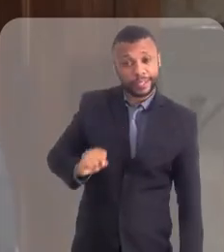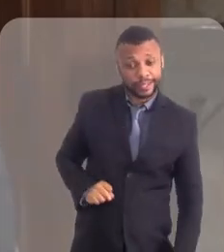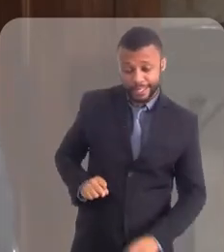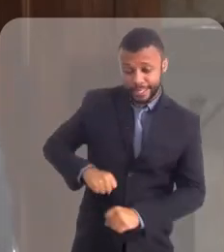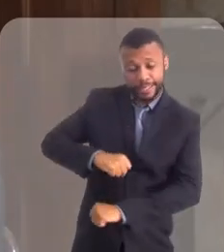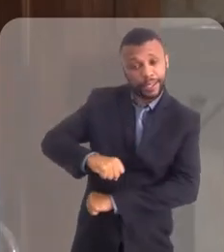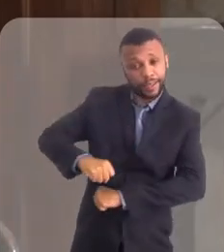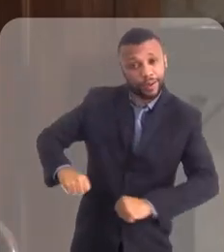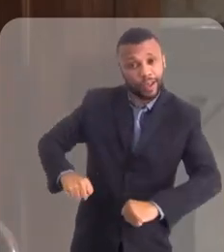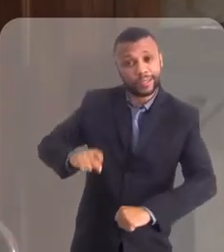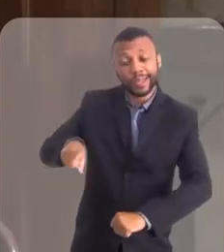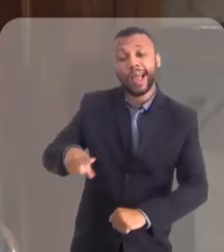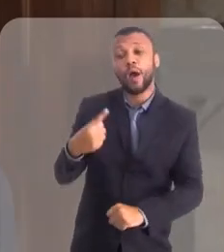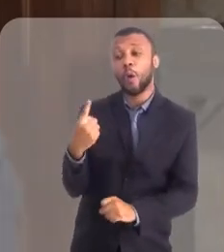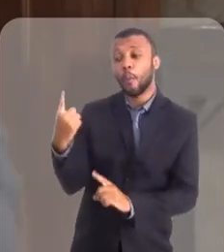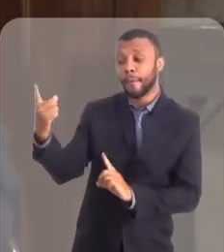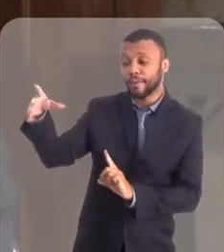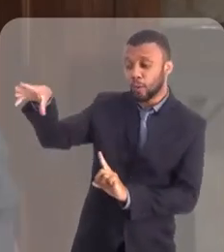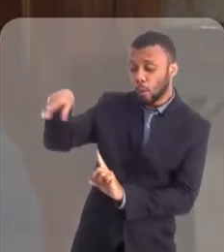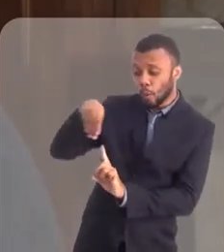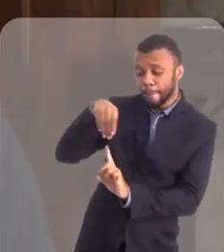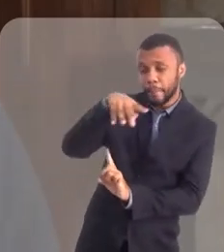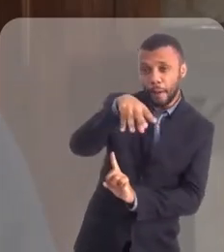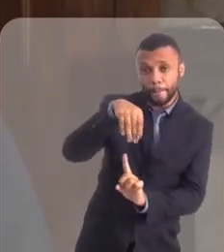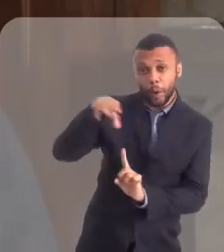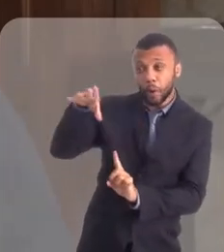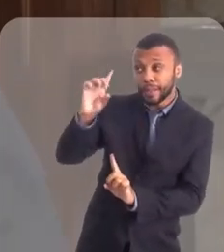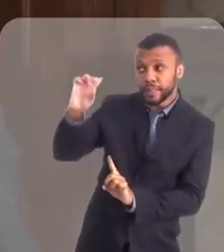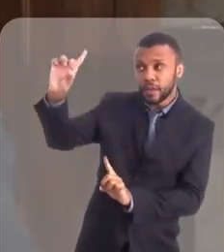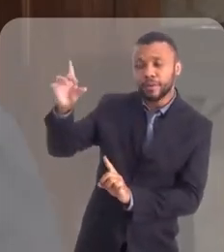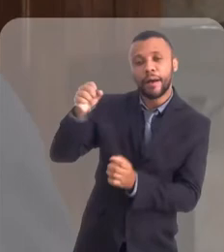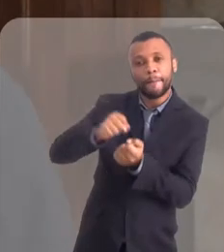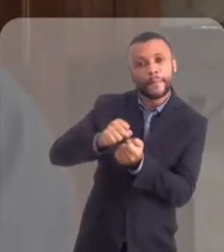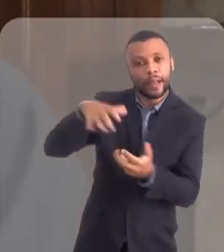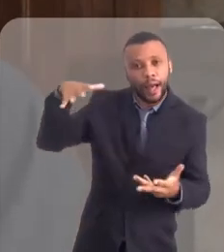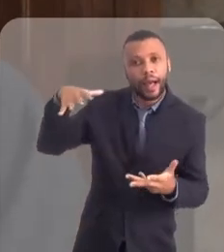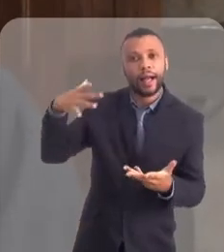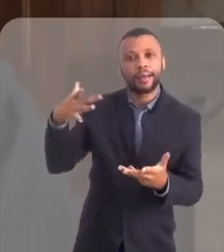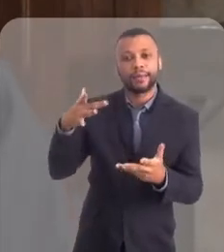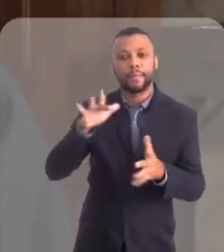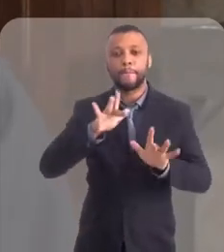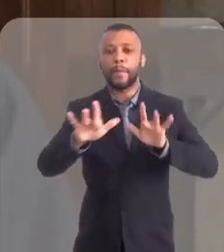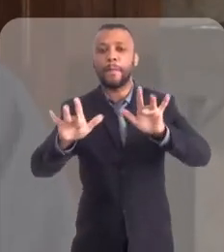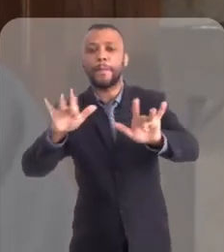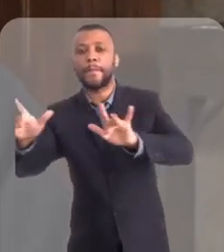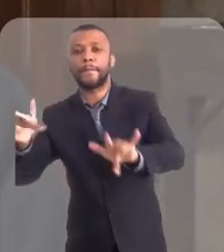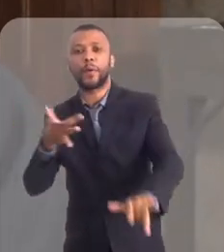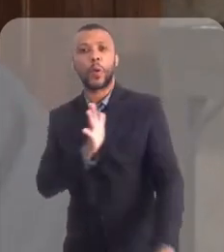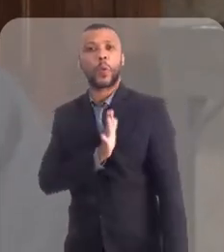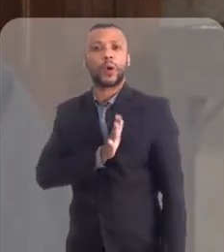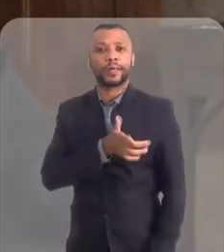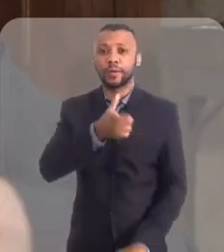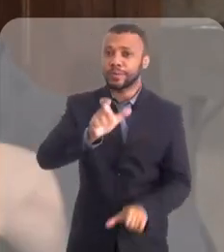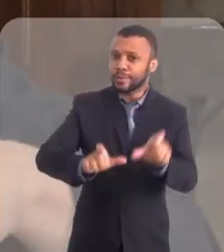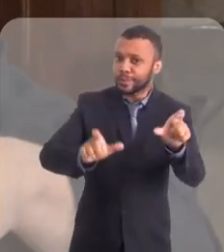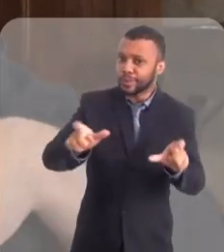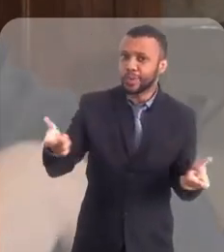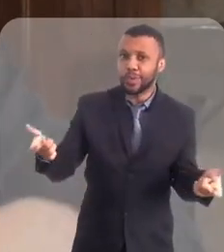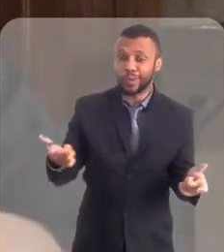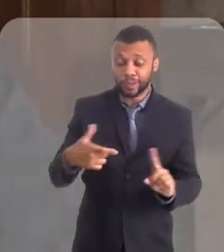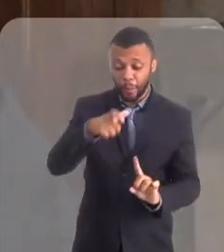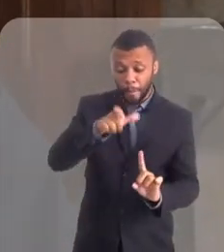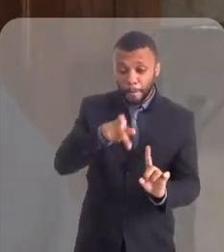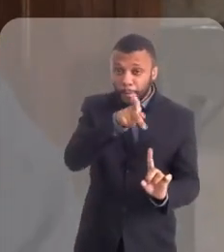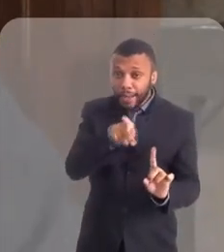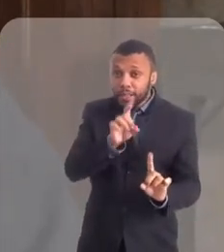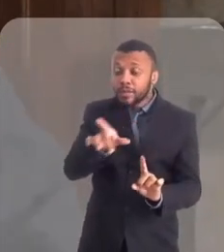instrumento. É Deus que fala. É Deus que faz os milagres. É Deus que toca o coração das pessoas. O sacerdote é um instrumento. Então, a questão de